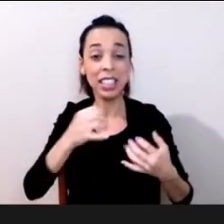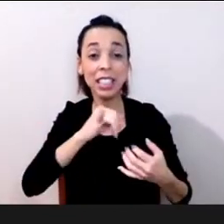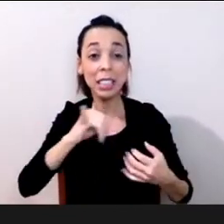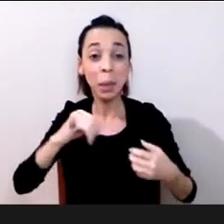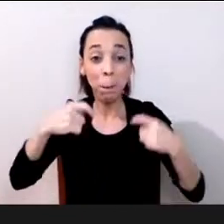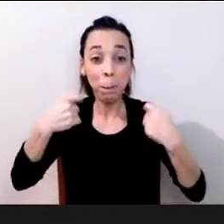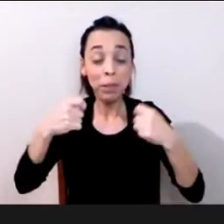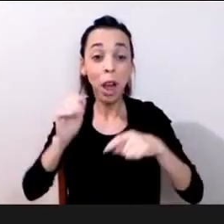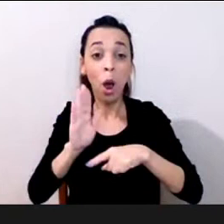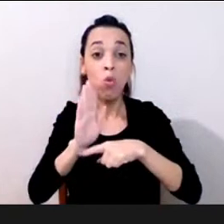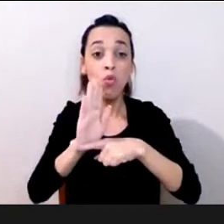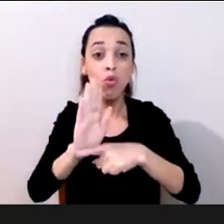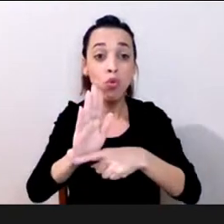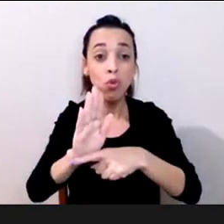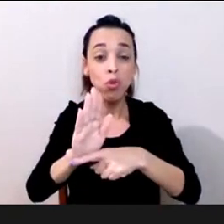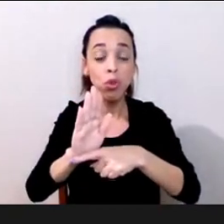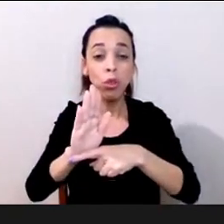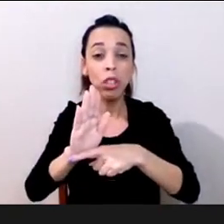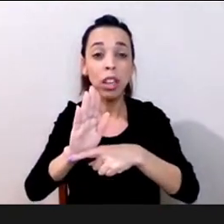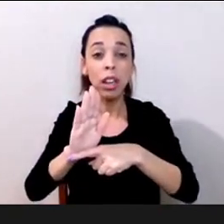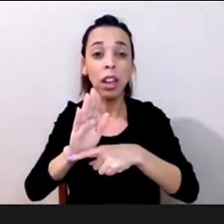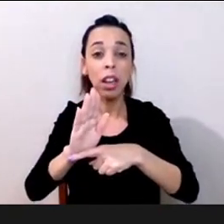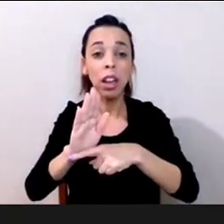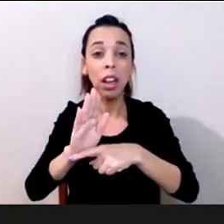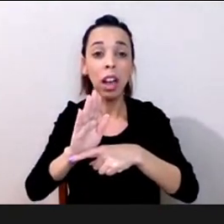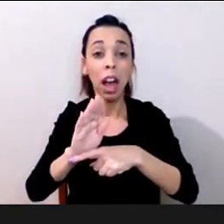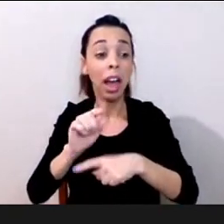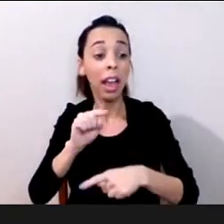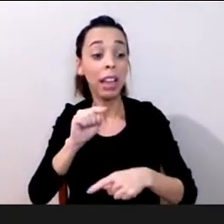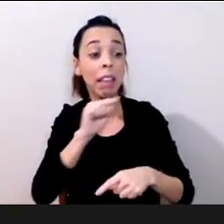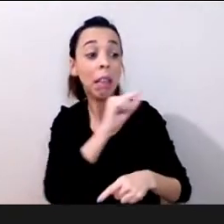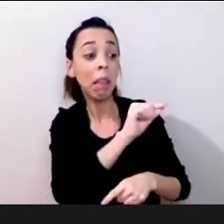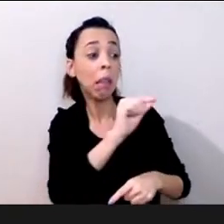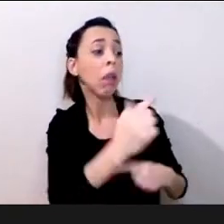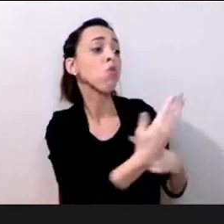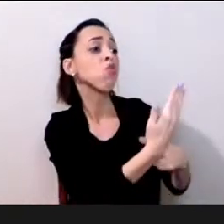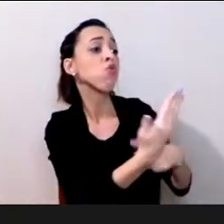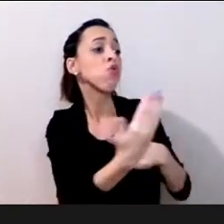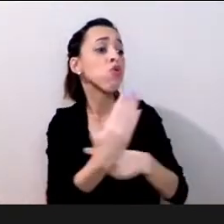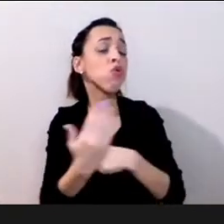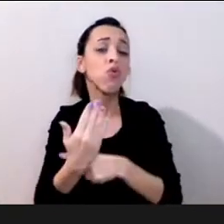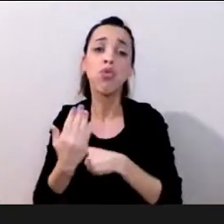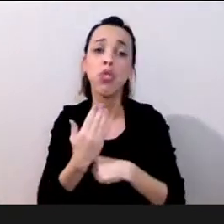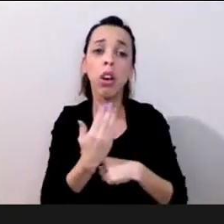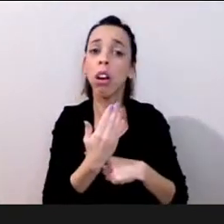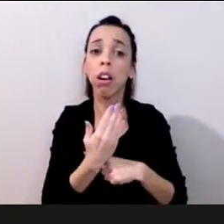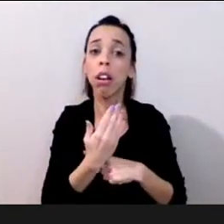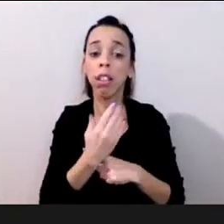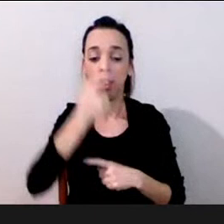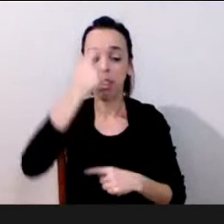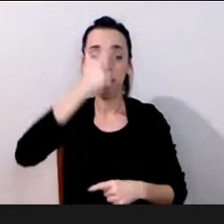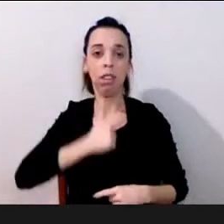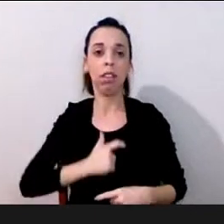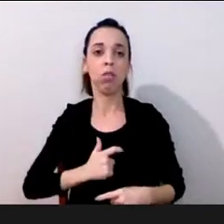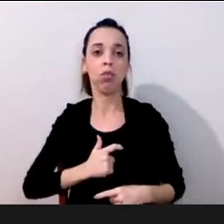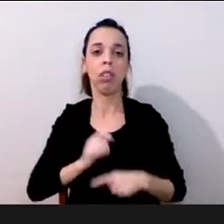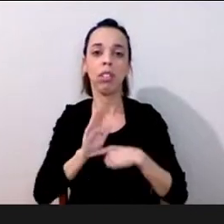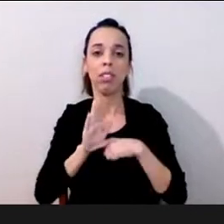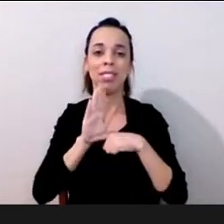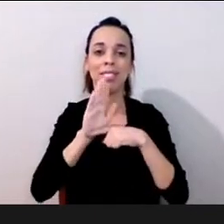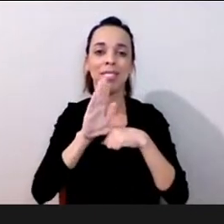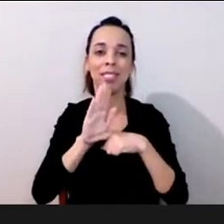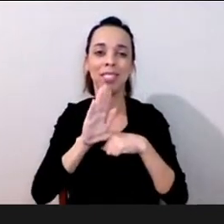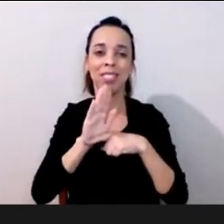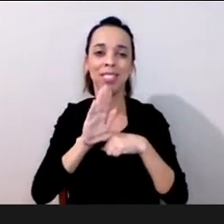e muitas vezes nós estamos à espera de outras ajudas que vêm do outro lado e nós esquecemos que nós temos coragem que